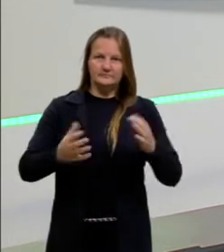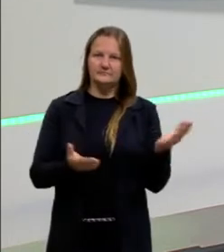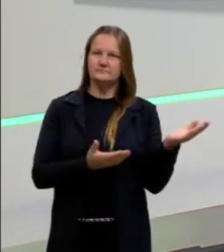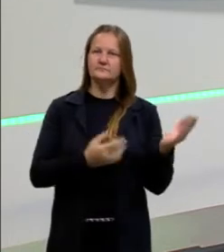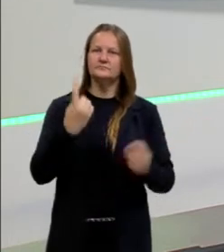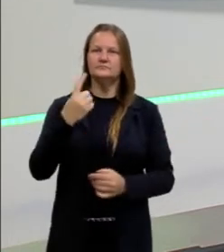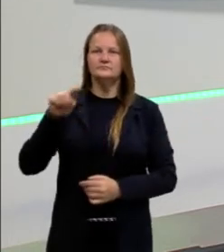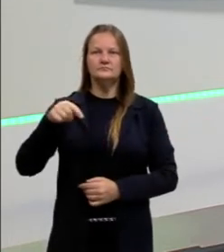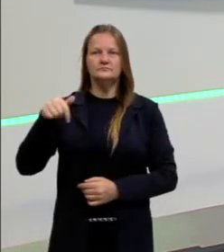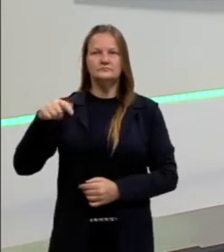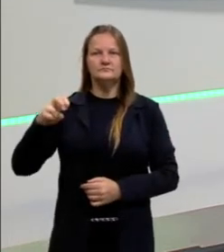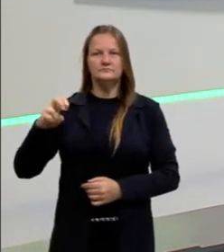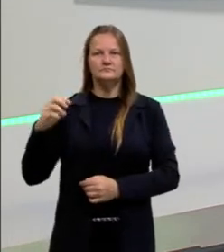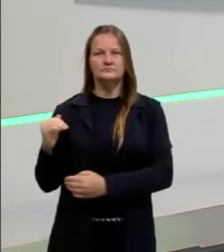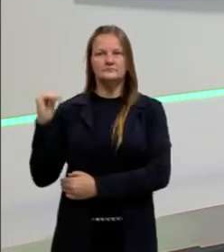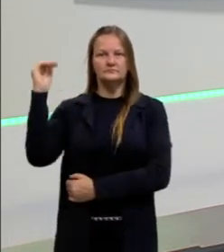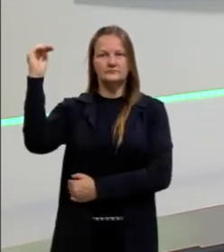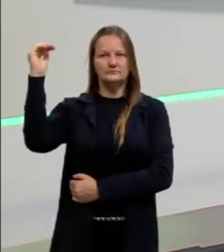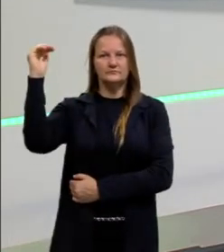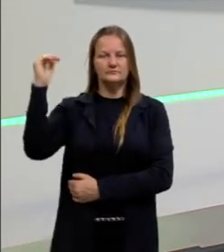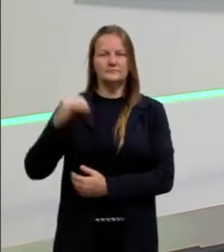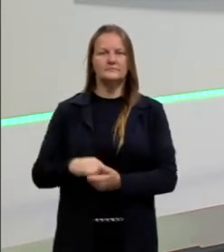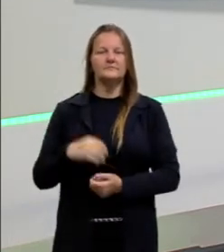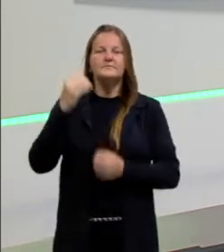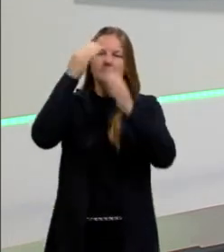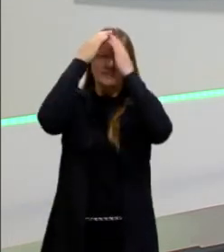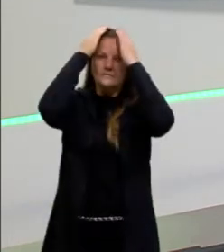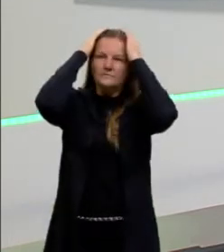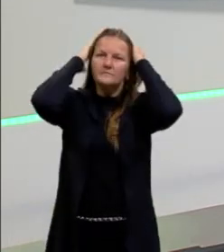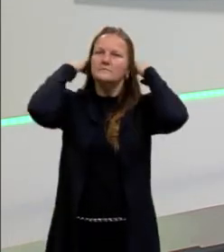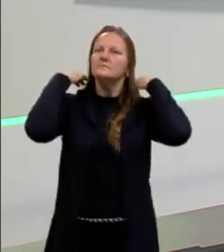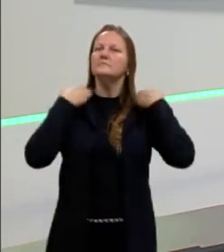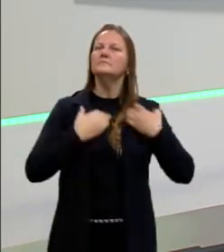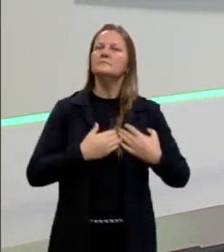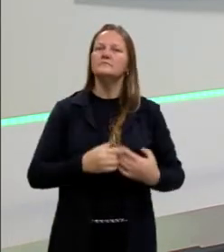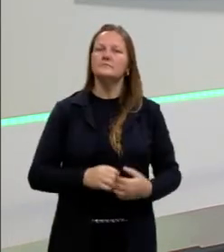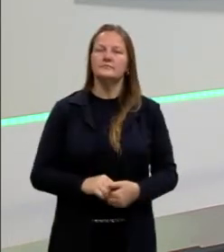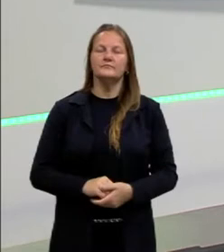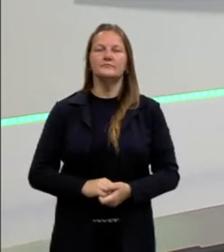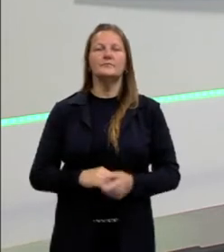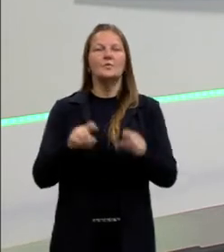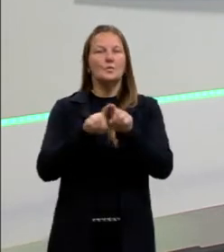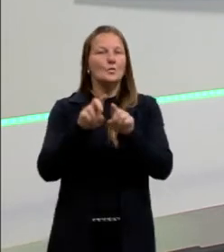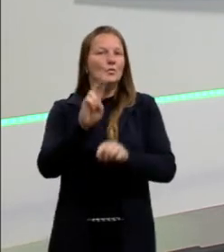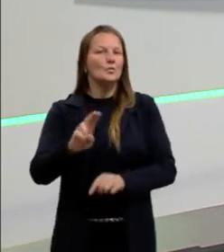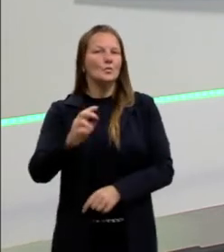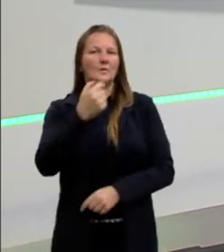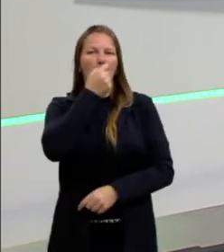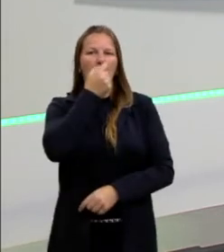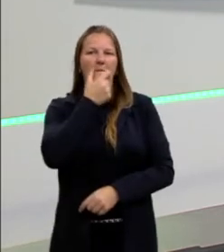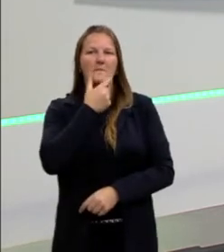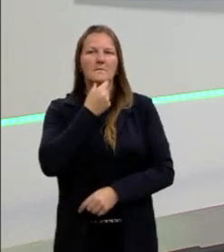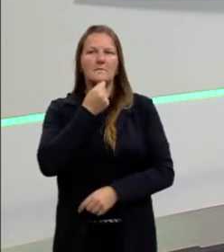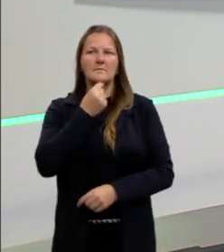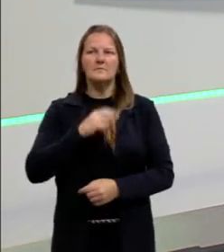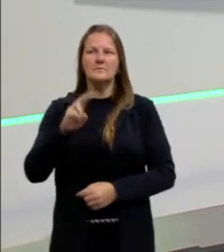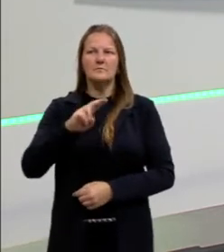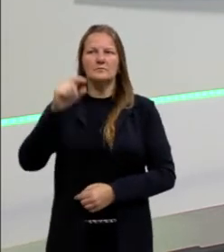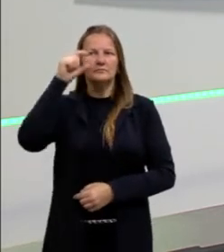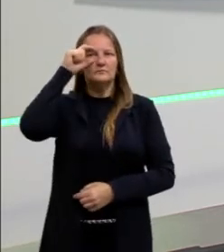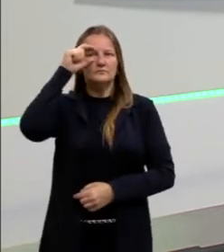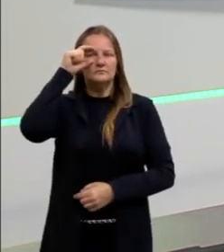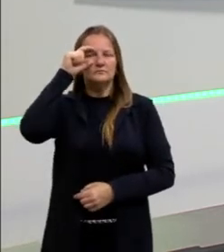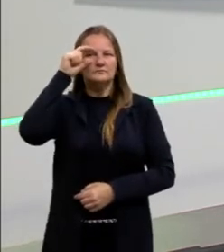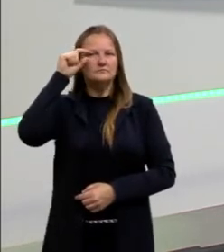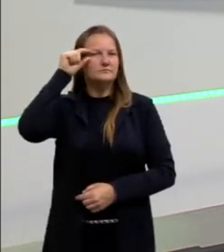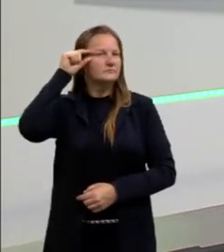de 1,75m, tenho cabelos curtos, também uso barba curta e tenho óculos de hastes